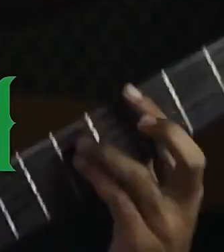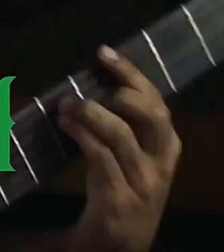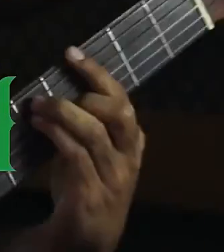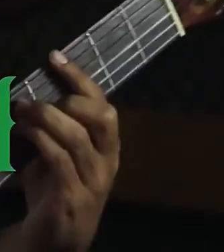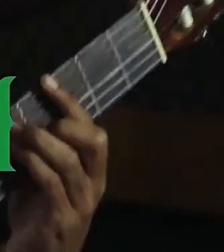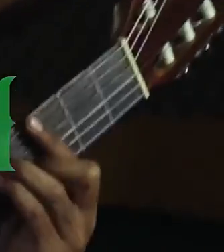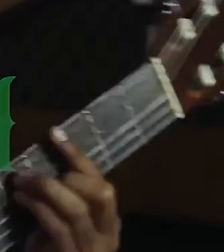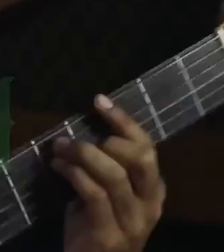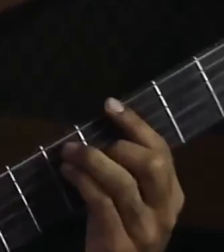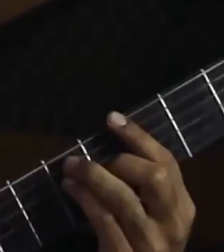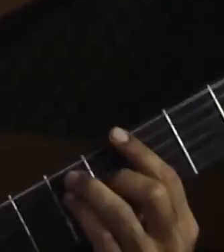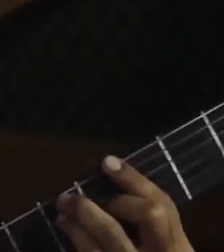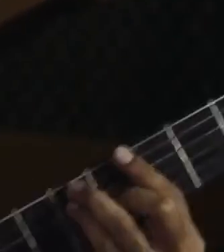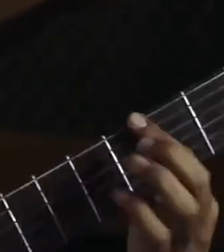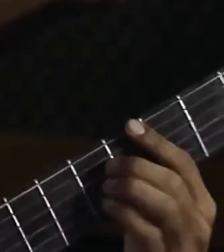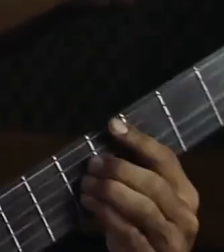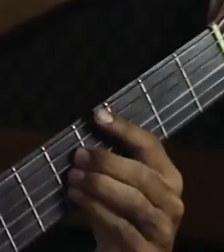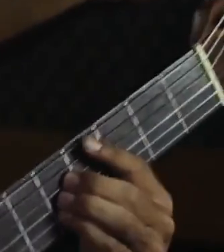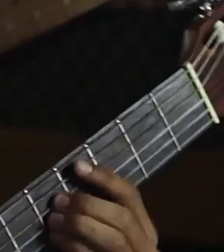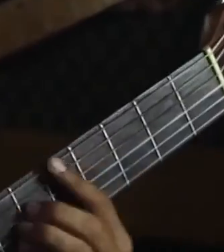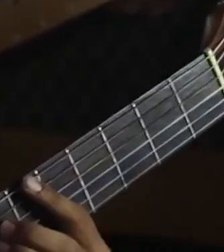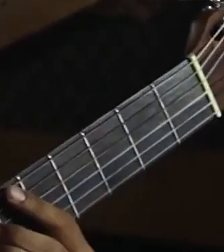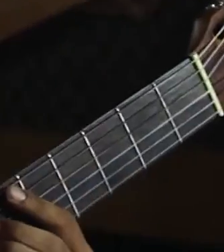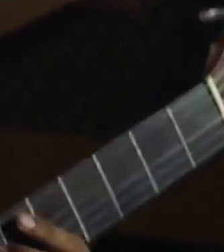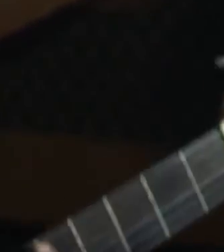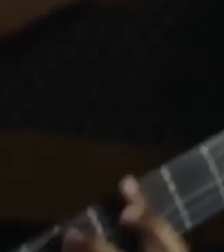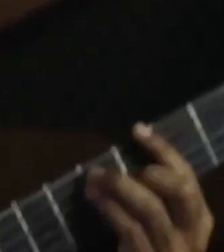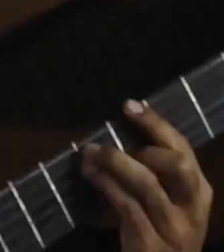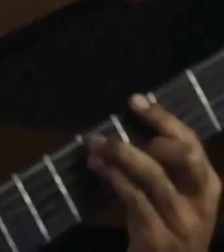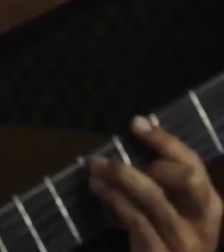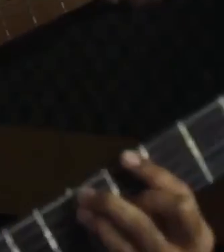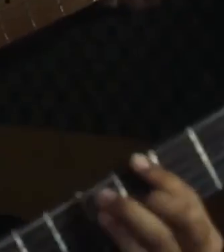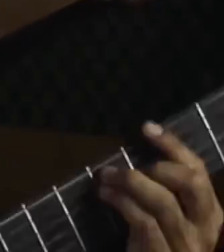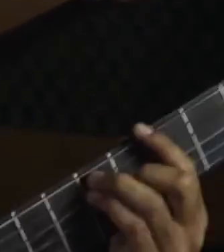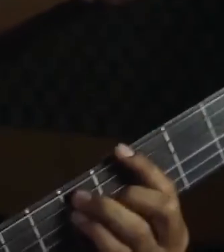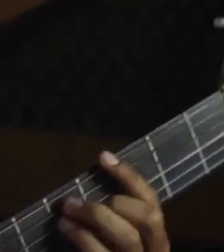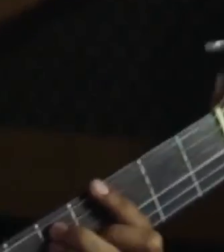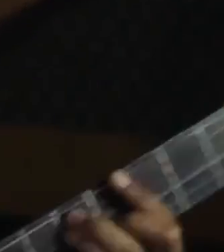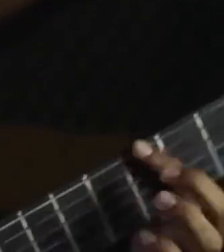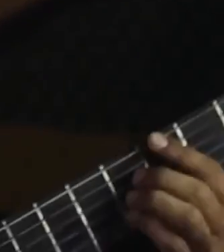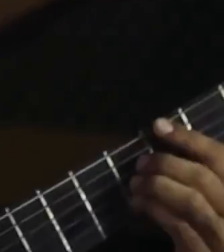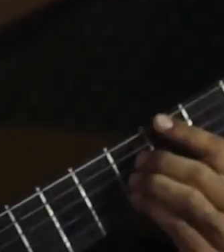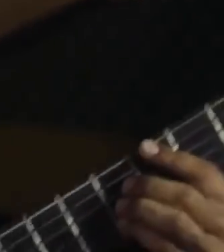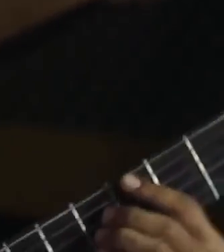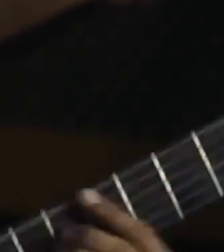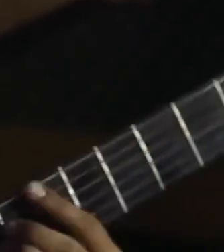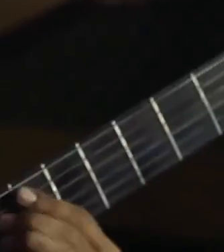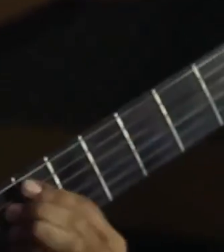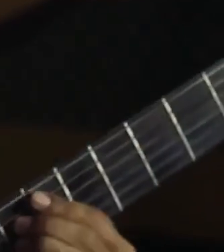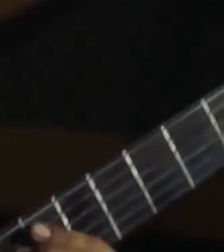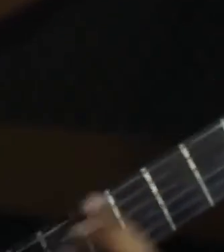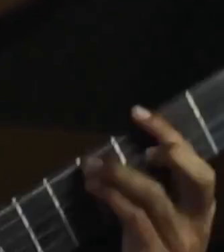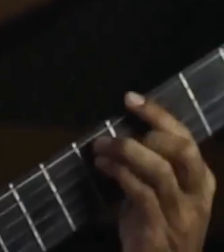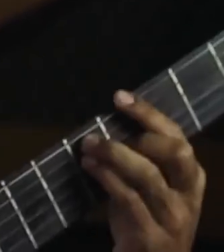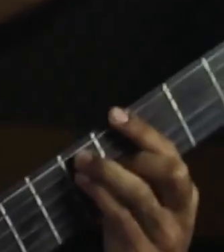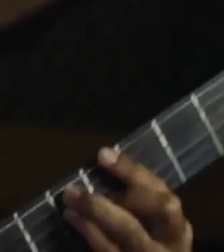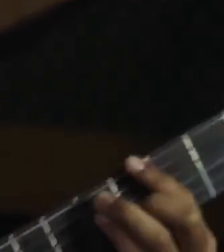balanço os meus dreadlocks balanço os meus dreadlocks